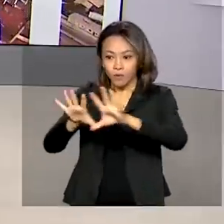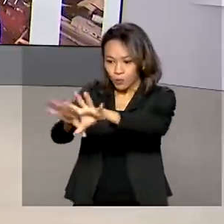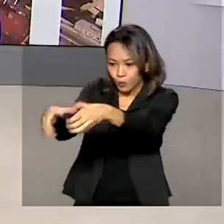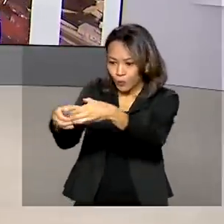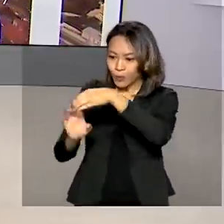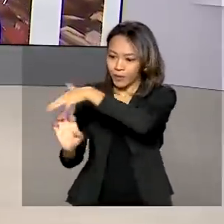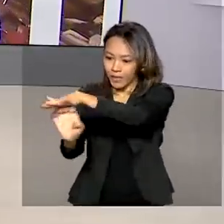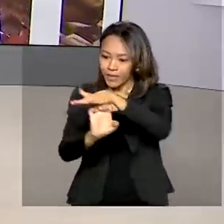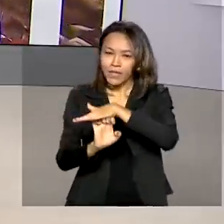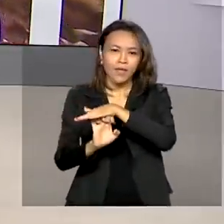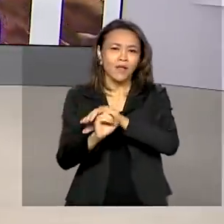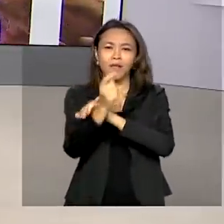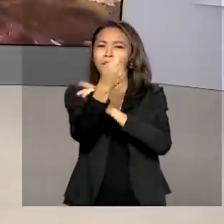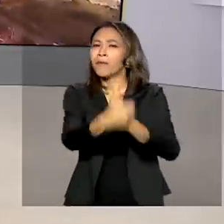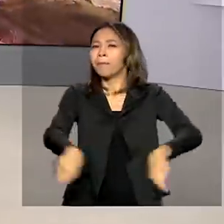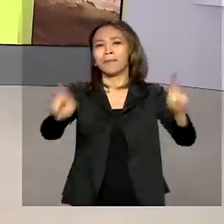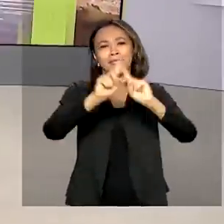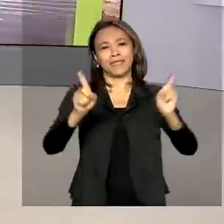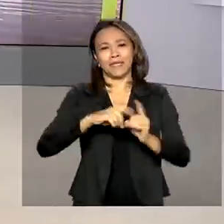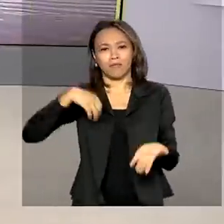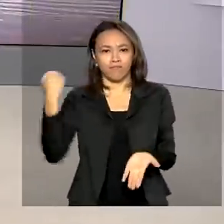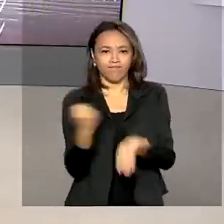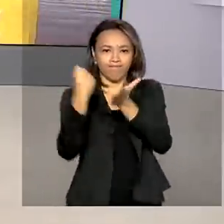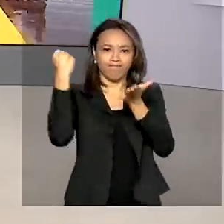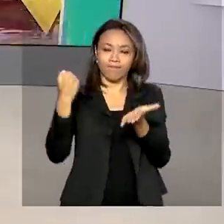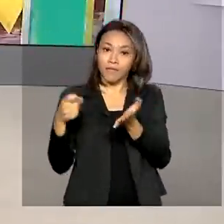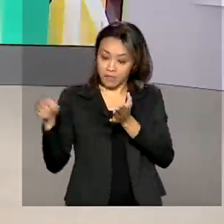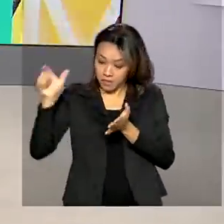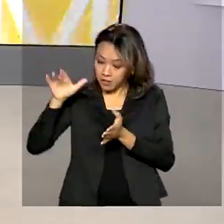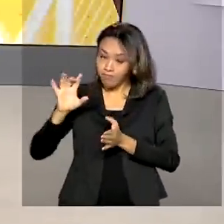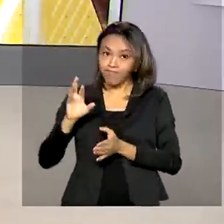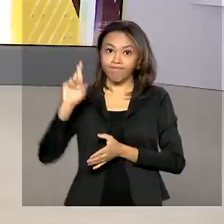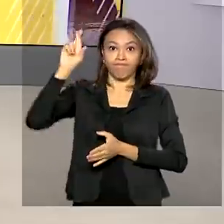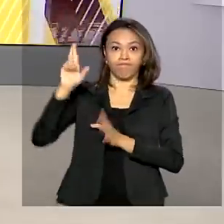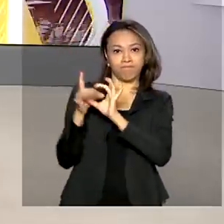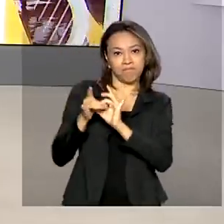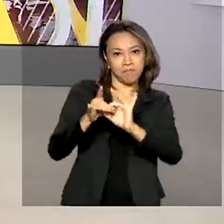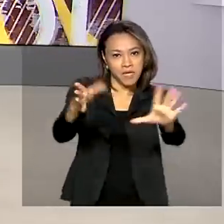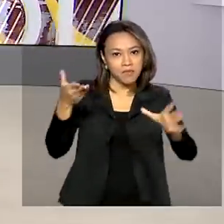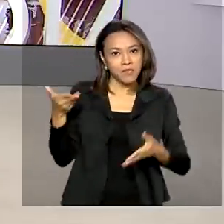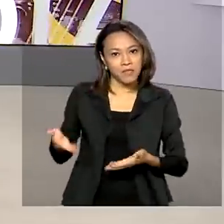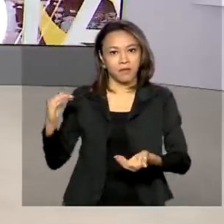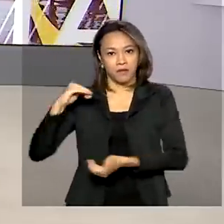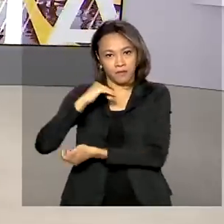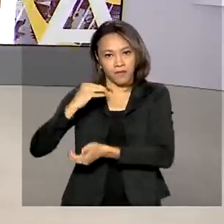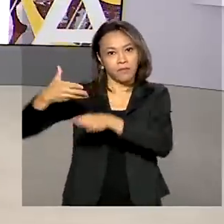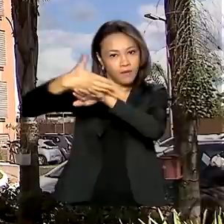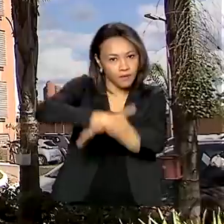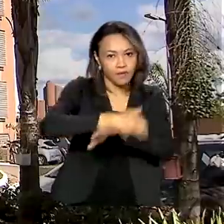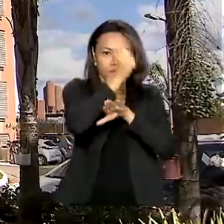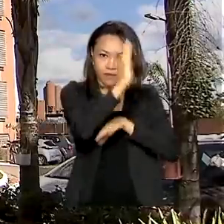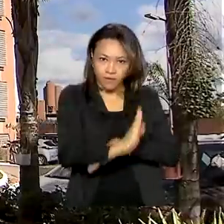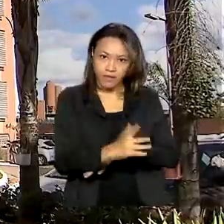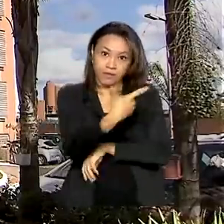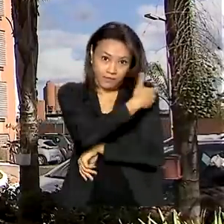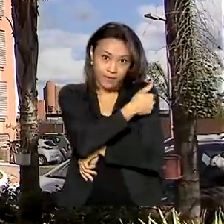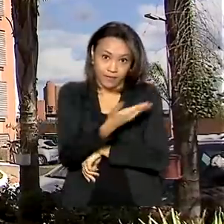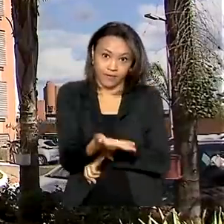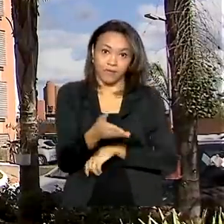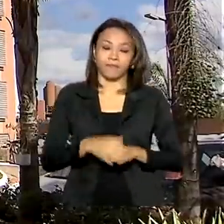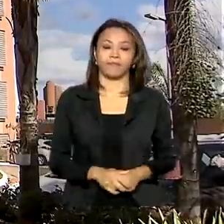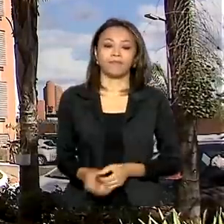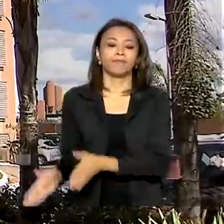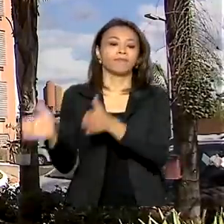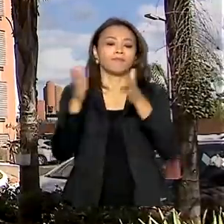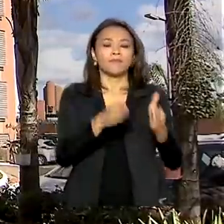Facility não vão precisar de registro e autorização emergencial para entrarem no país. A decisão de